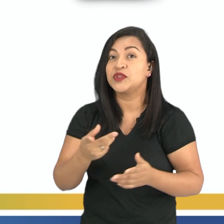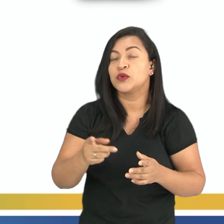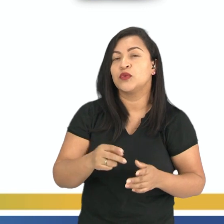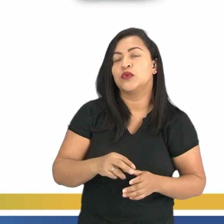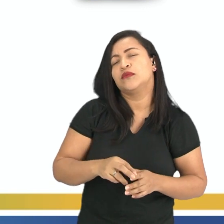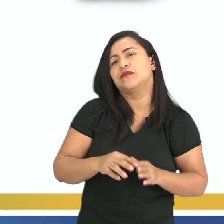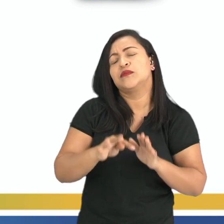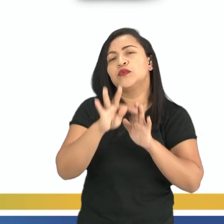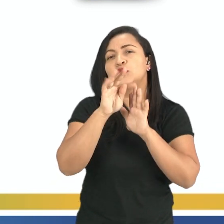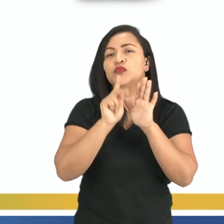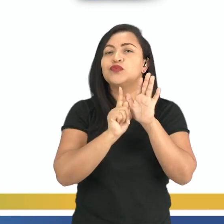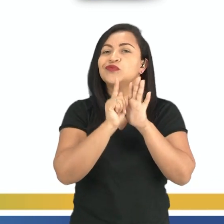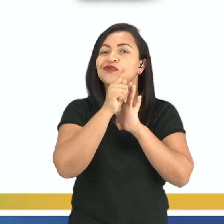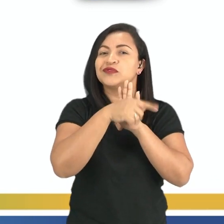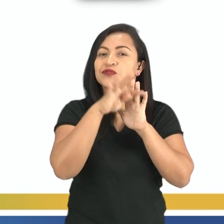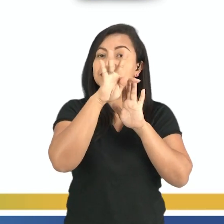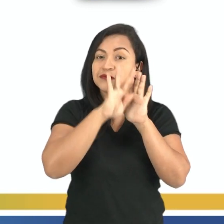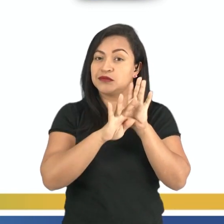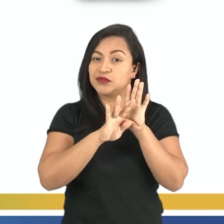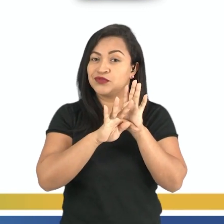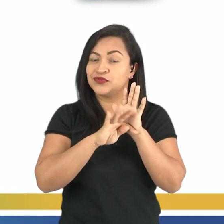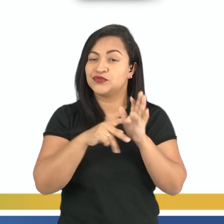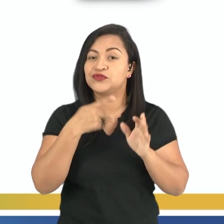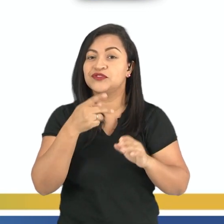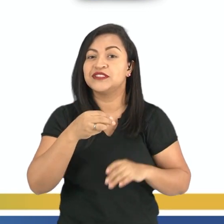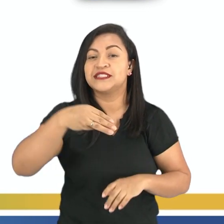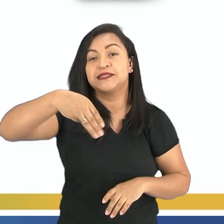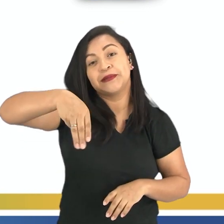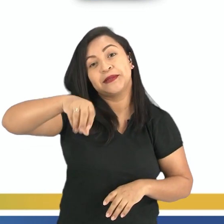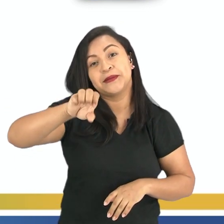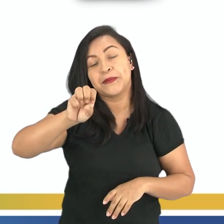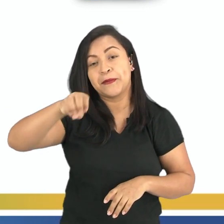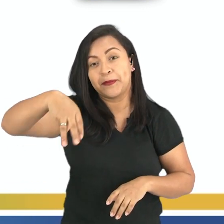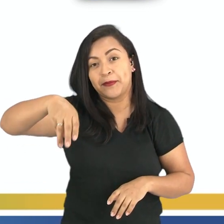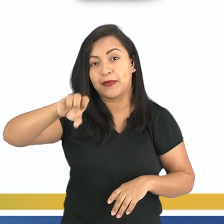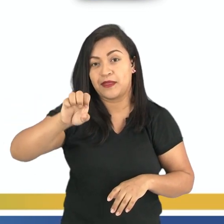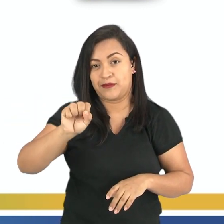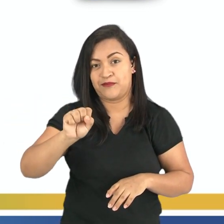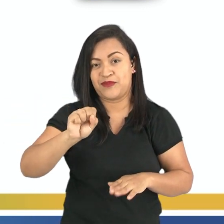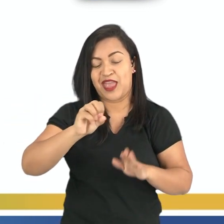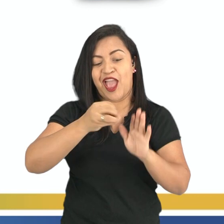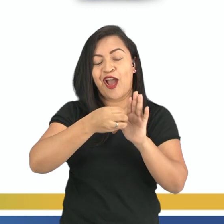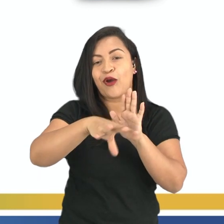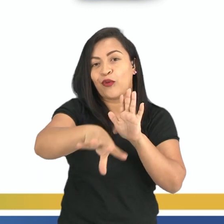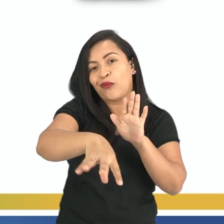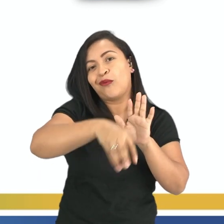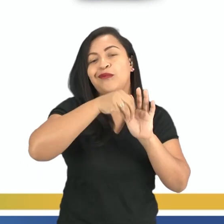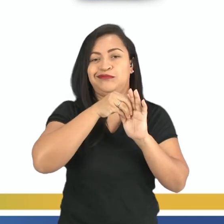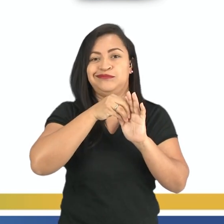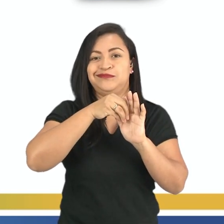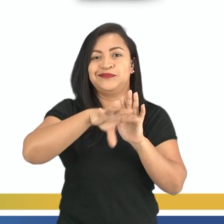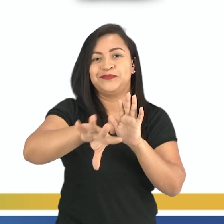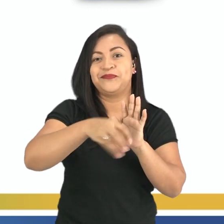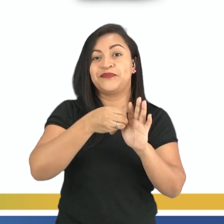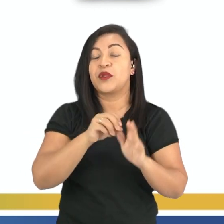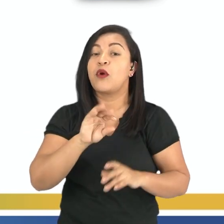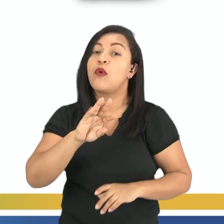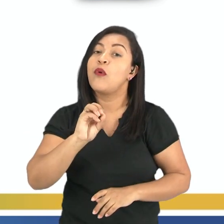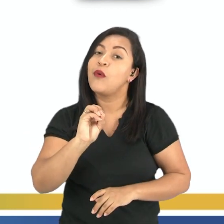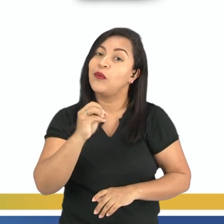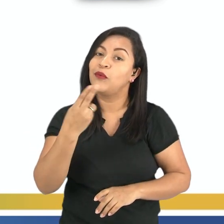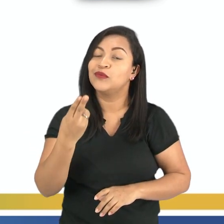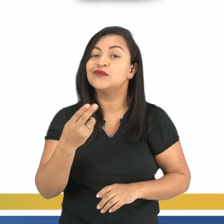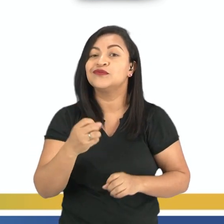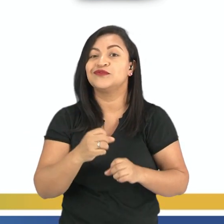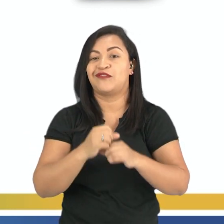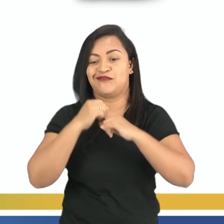você acabou de ler é chamado de meme. Você provavelmente reconheceu e ou já compartilhou